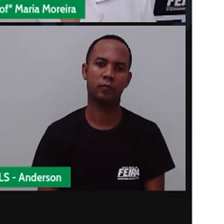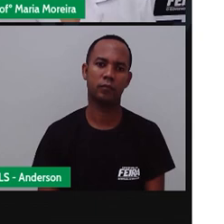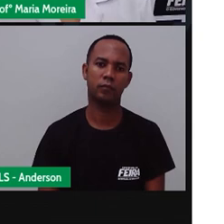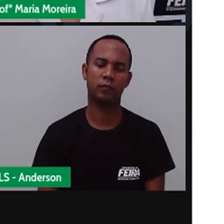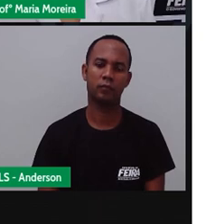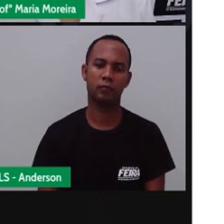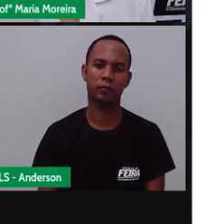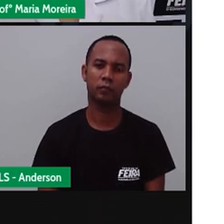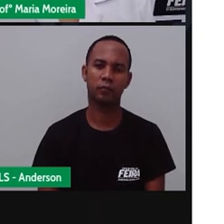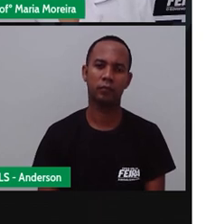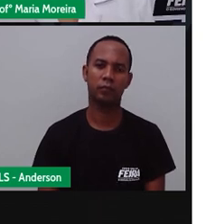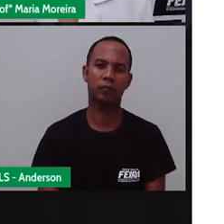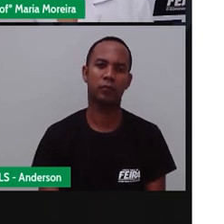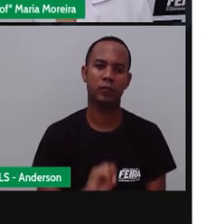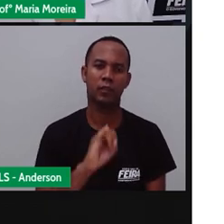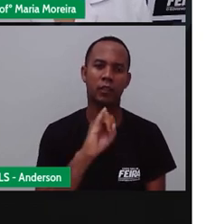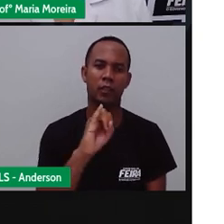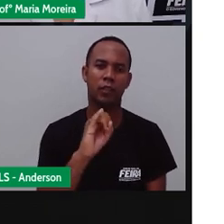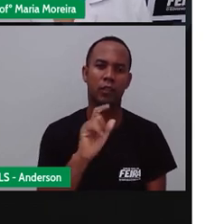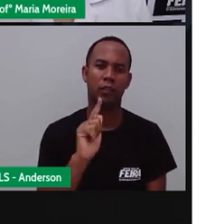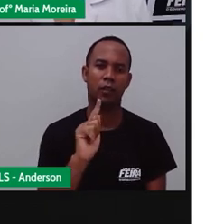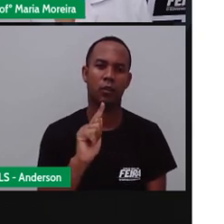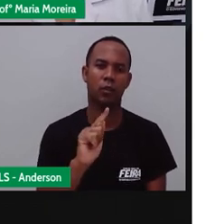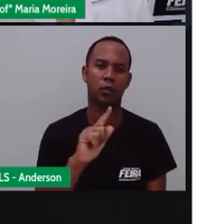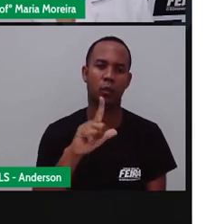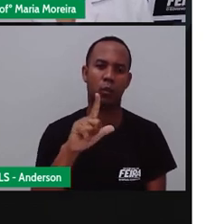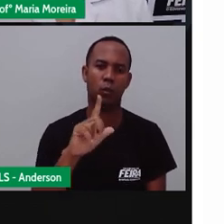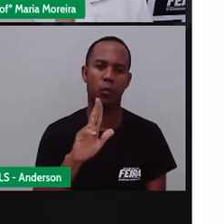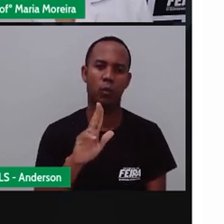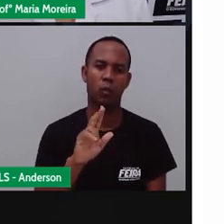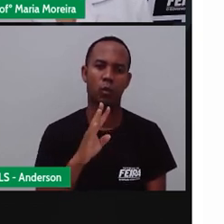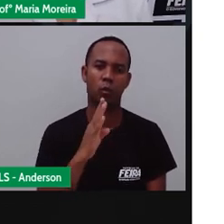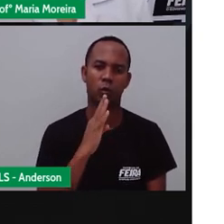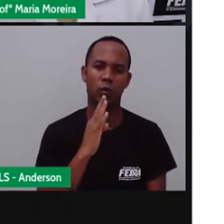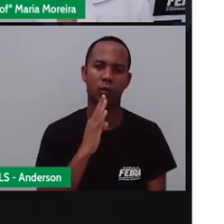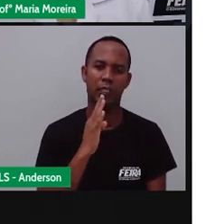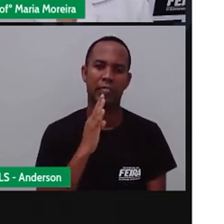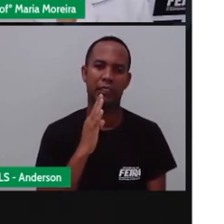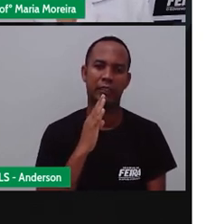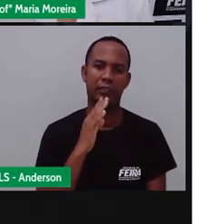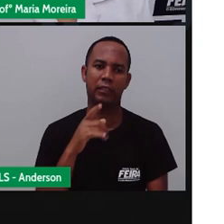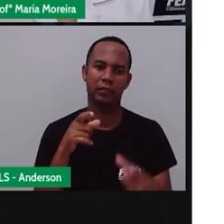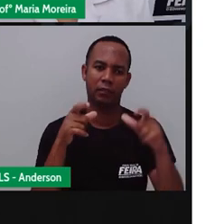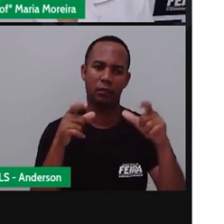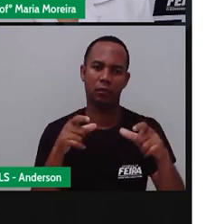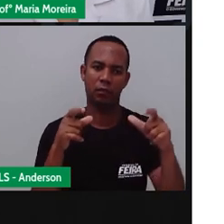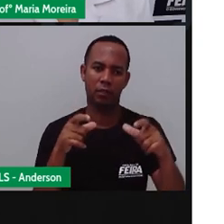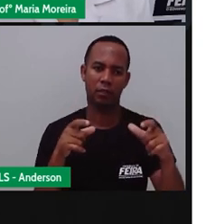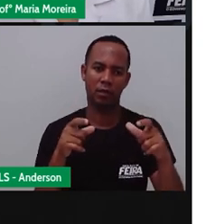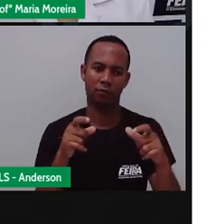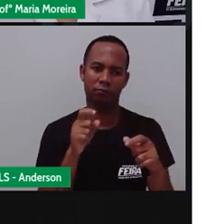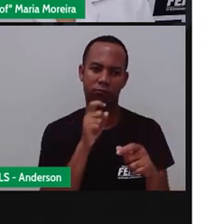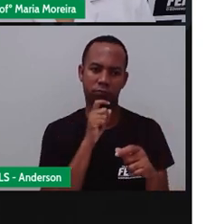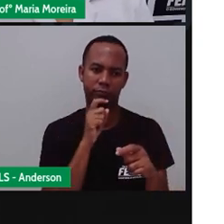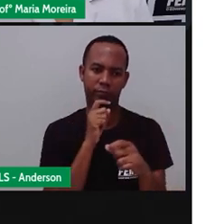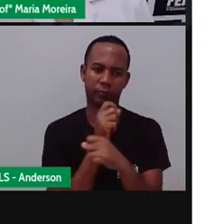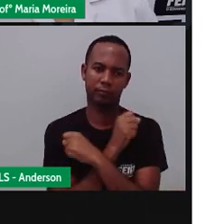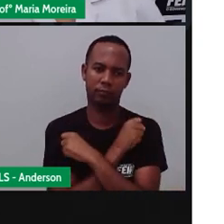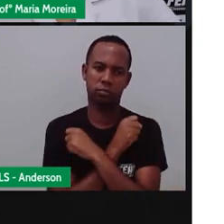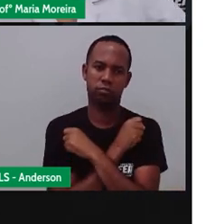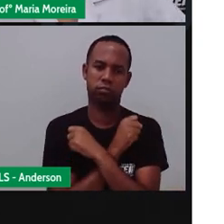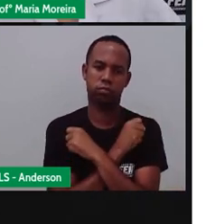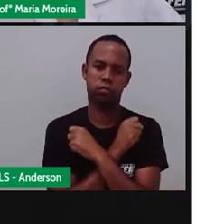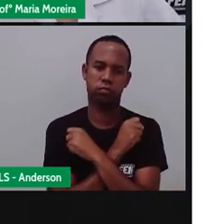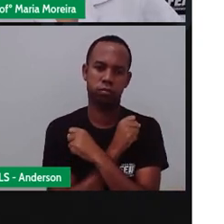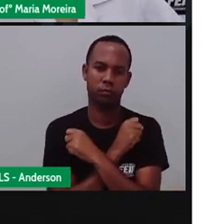E o iglu, o iglu é essa casinha aqui que é feita aonde, né? Nas extremidades do